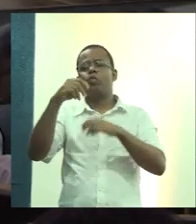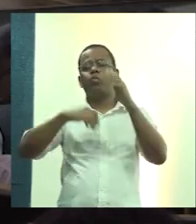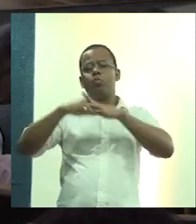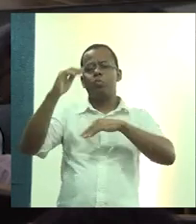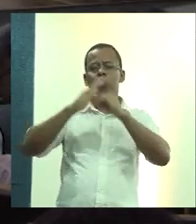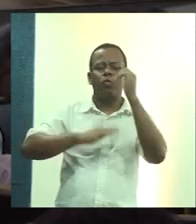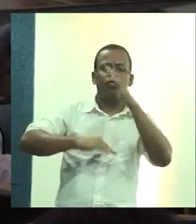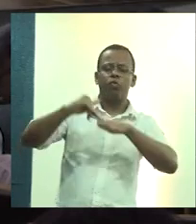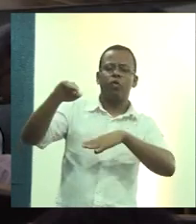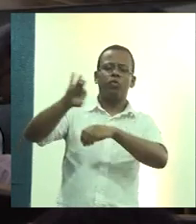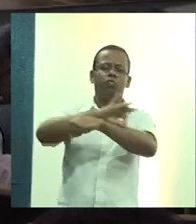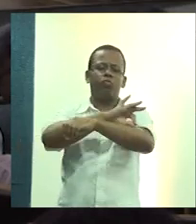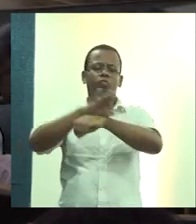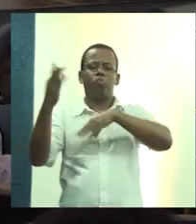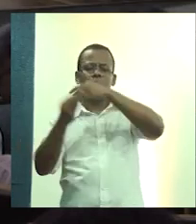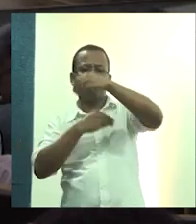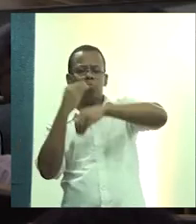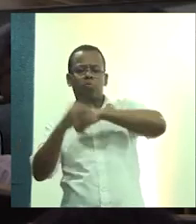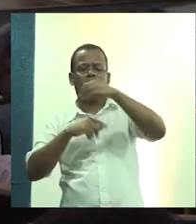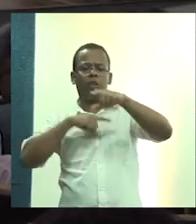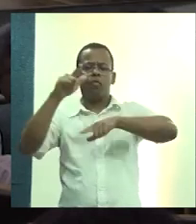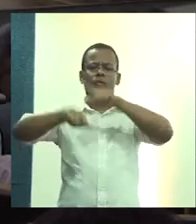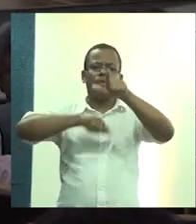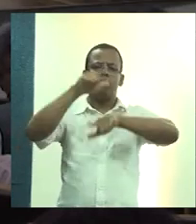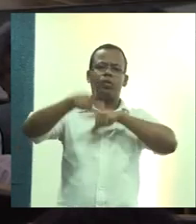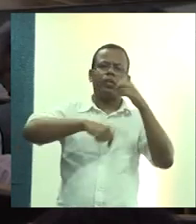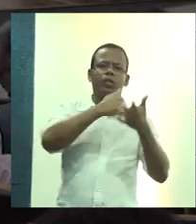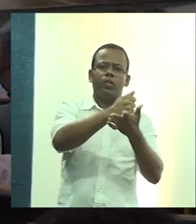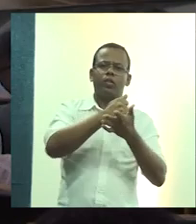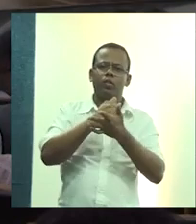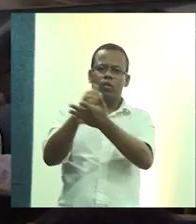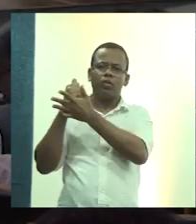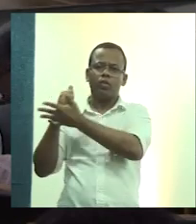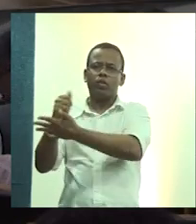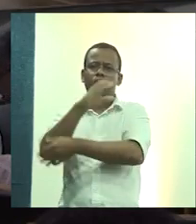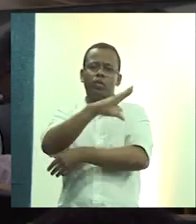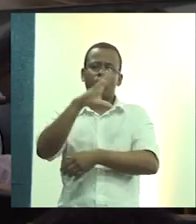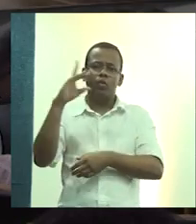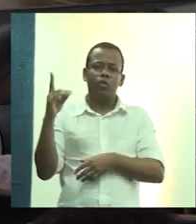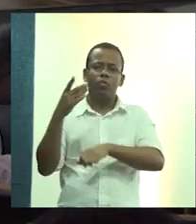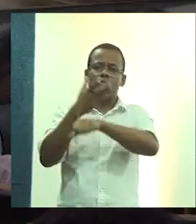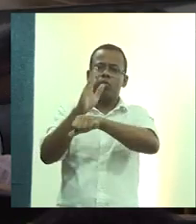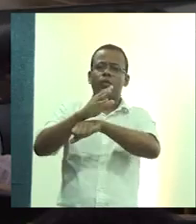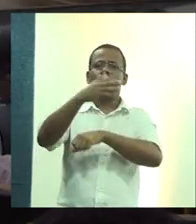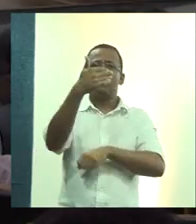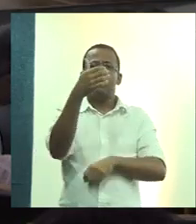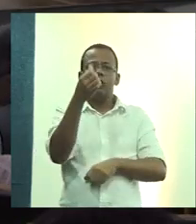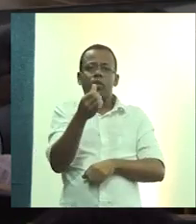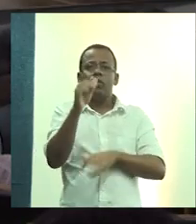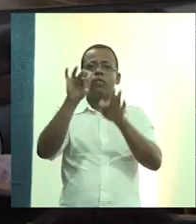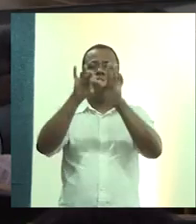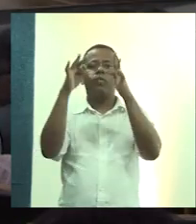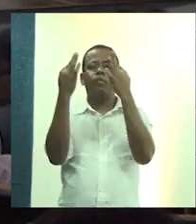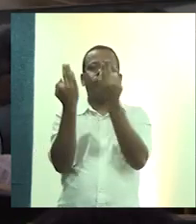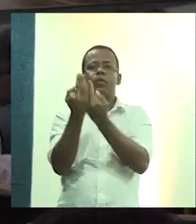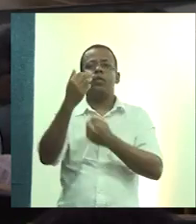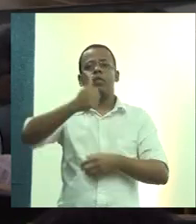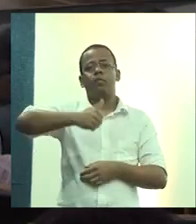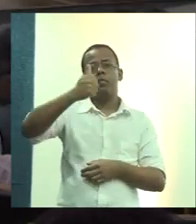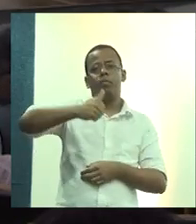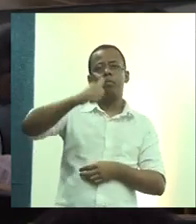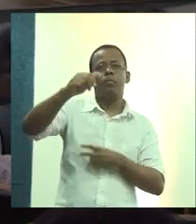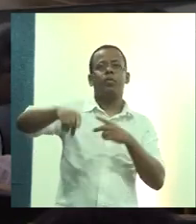arquitetos, que estavam trabalhando nos atendimentos e coordenação das ações. As 16 famílias na primeira etapa. E as famílias